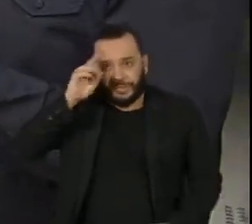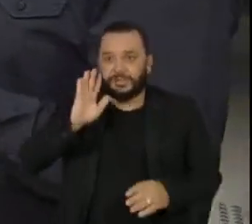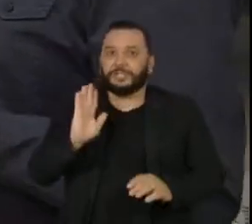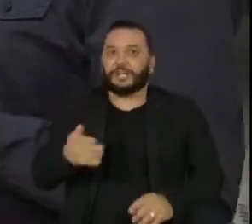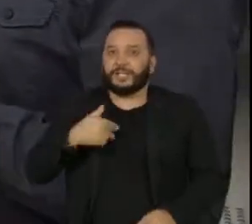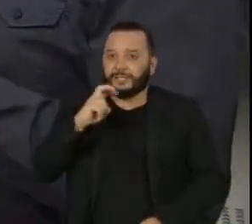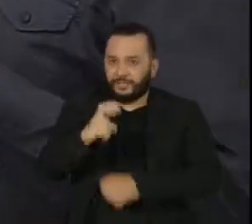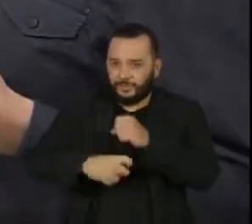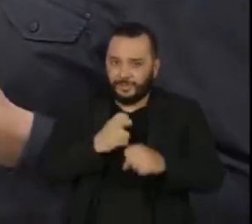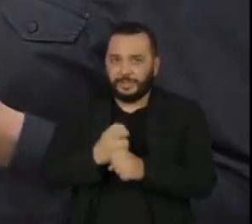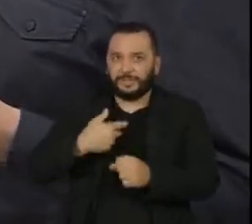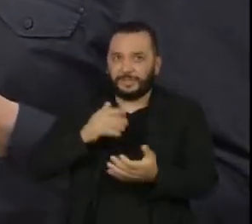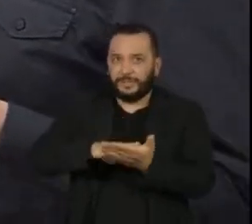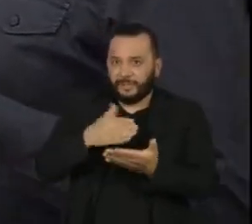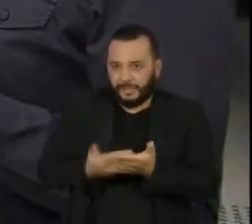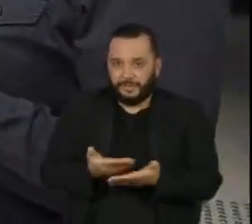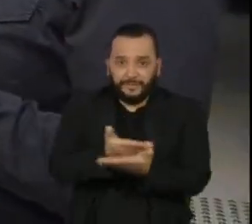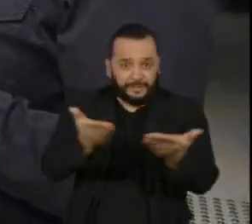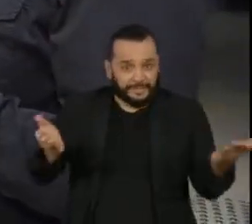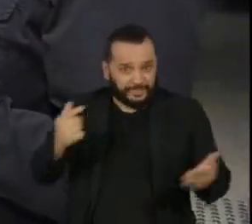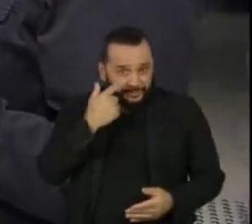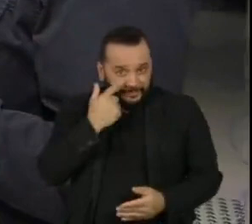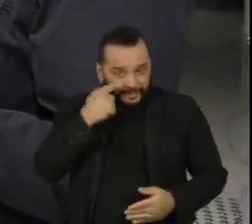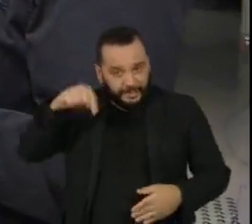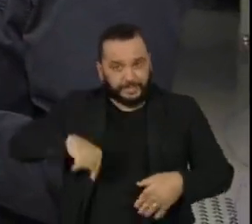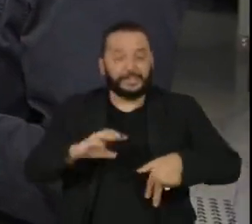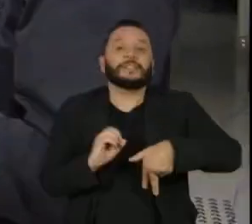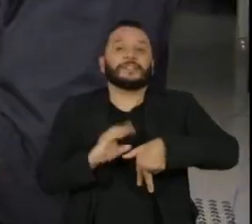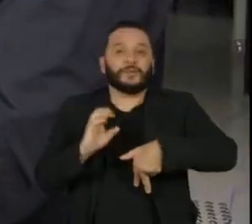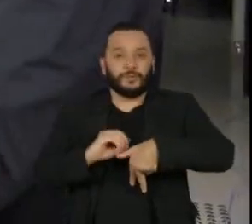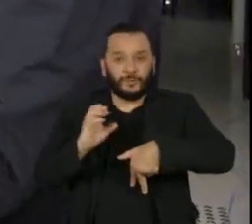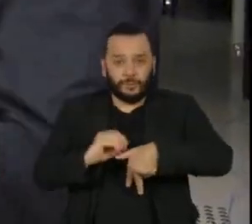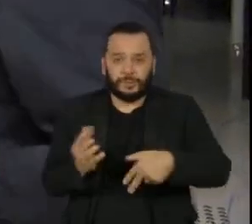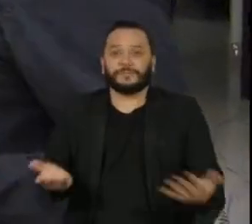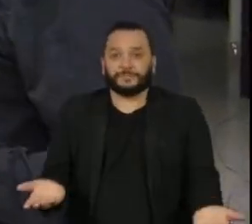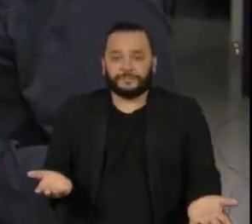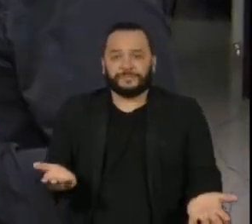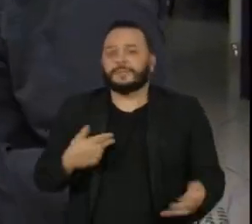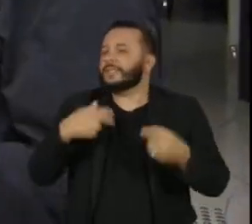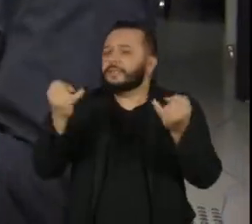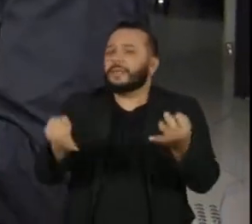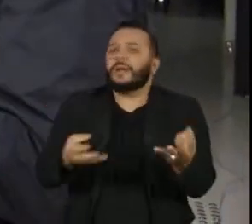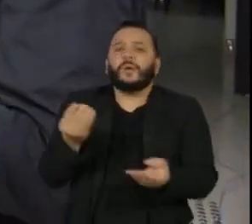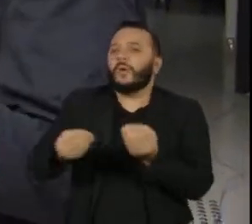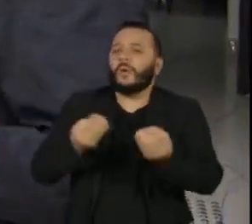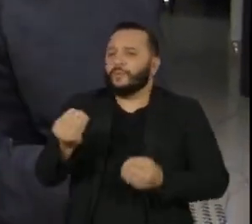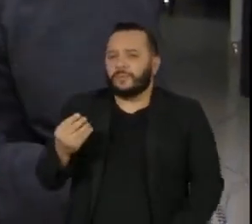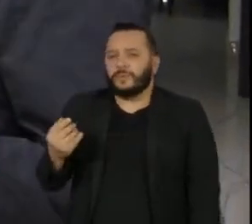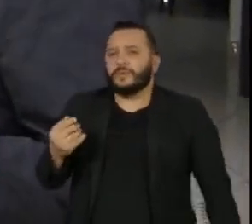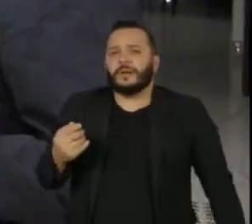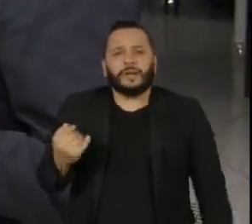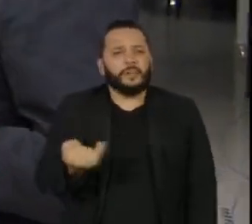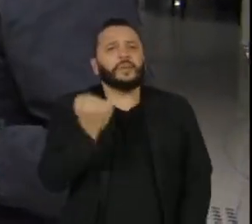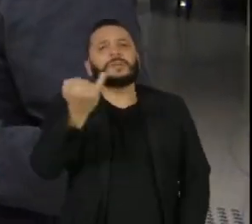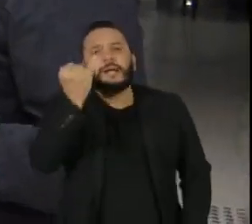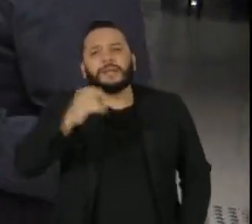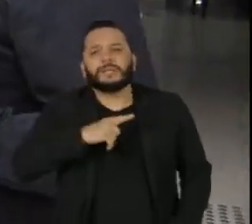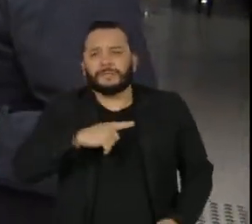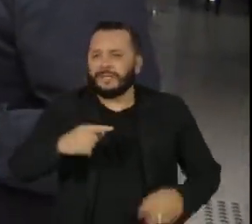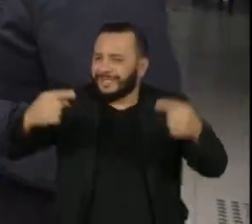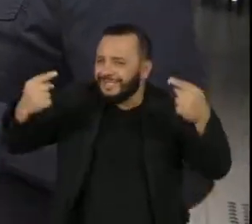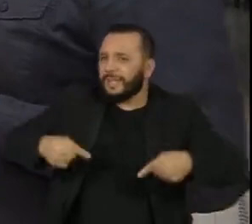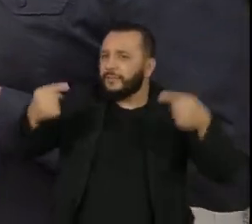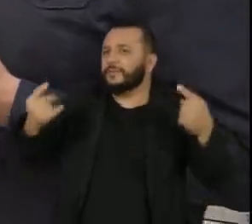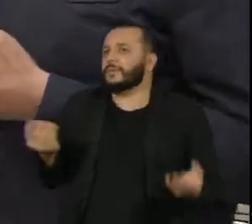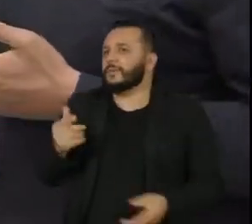anos ela faz interpretação pra você que tá aí assistindo a nossa programação. Fala um pouquinho da importância e dos desafios desse trabalho, Beatriz, por